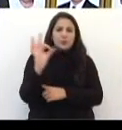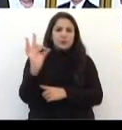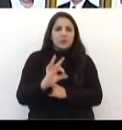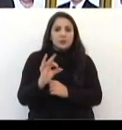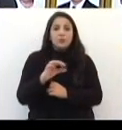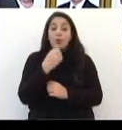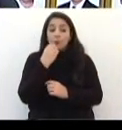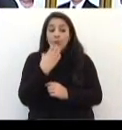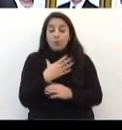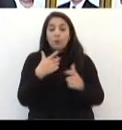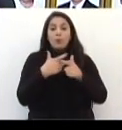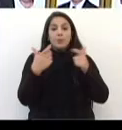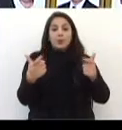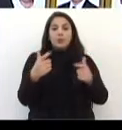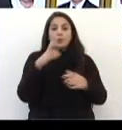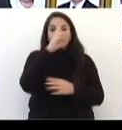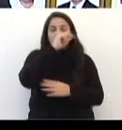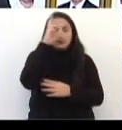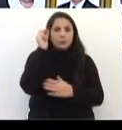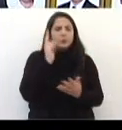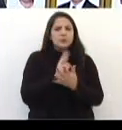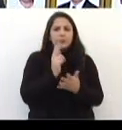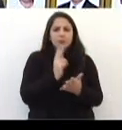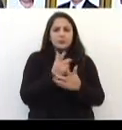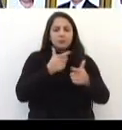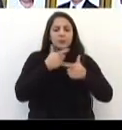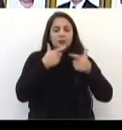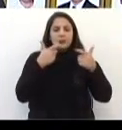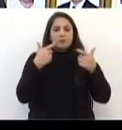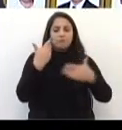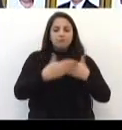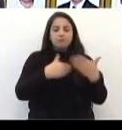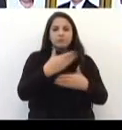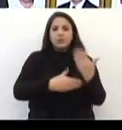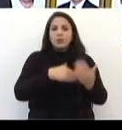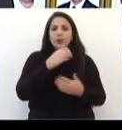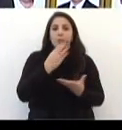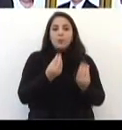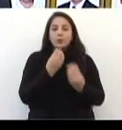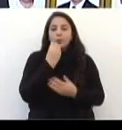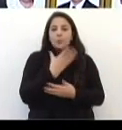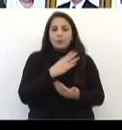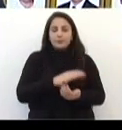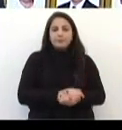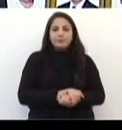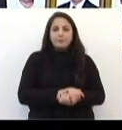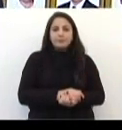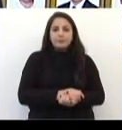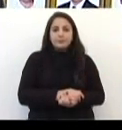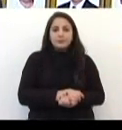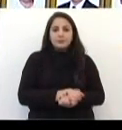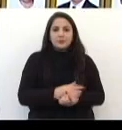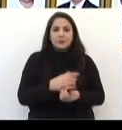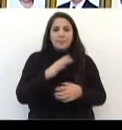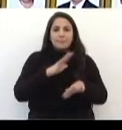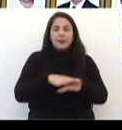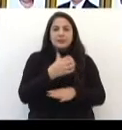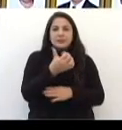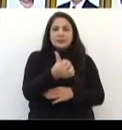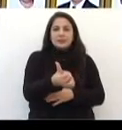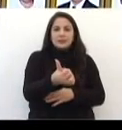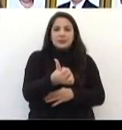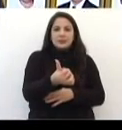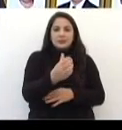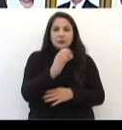aumento, que bom, município sempre pujante, município crescendo, isso é muito bom, passando de R$ 600